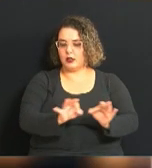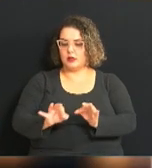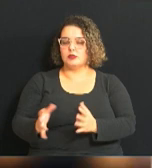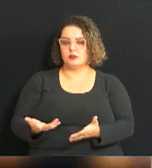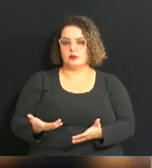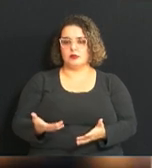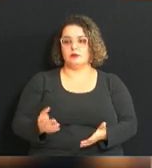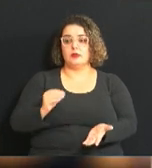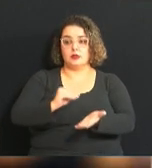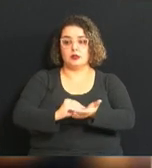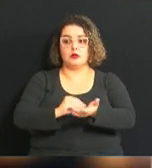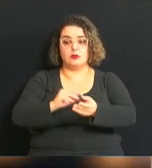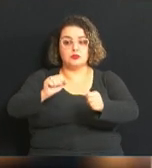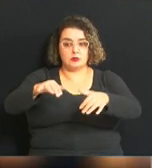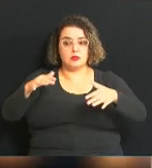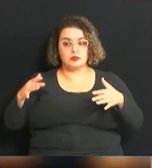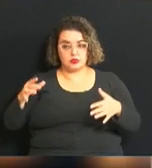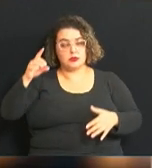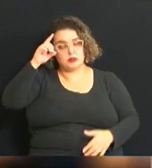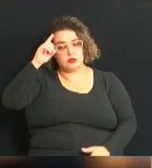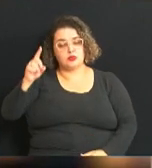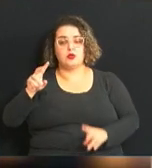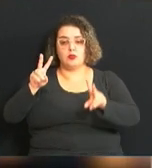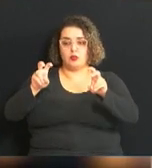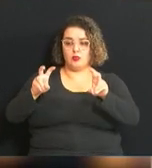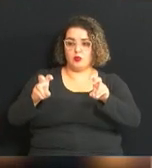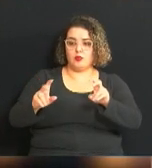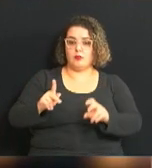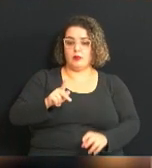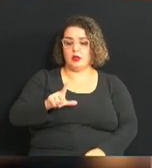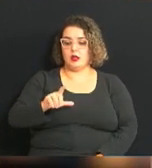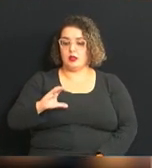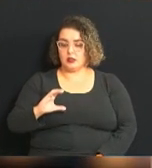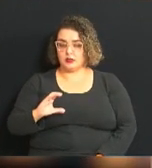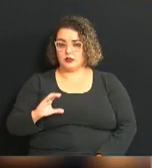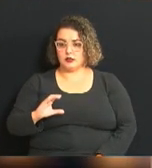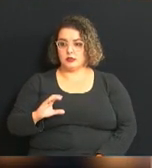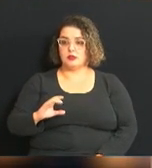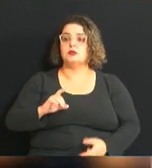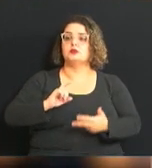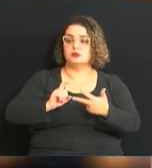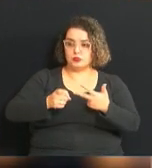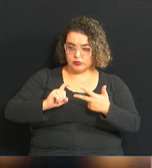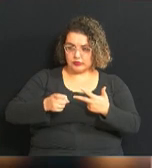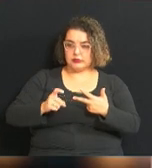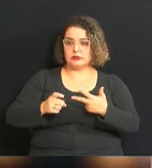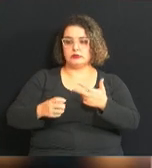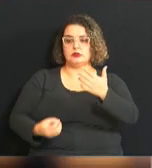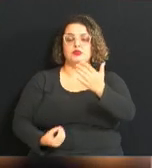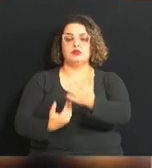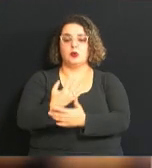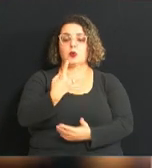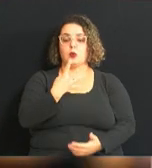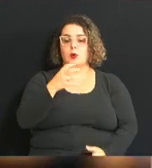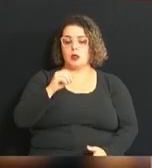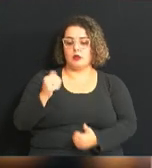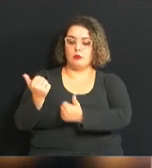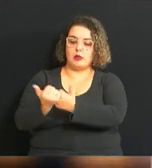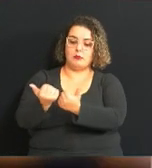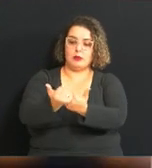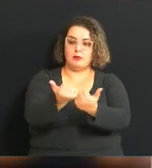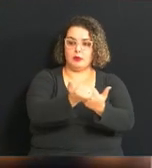última audiência do dia, o tema foi o PLC, ainda do Executivo, que cria 40 cargos públicos